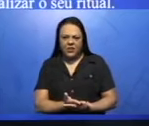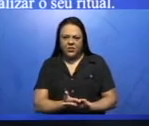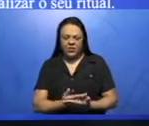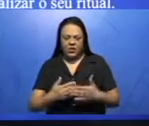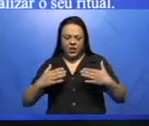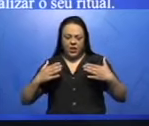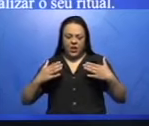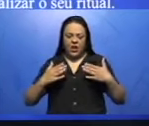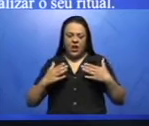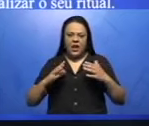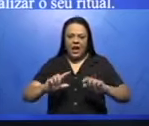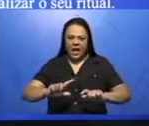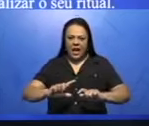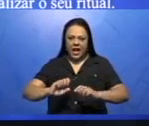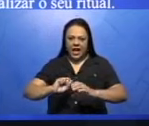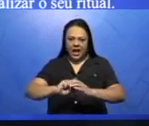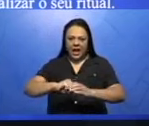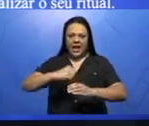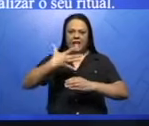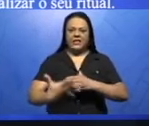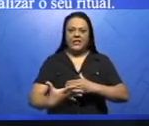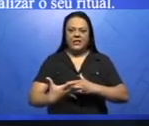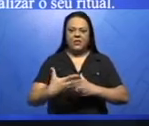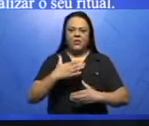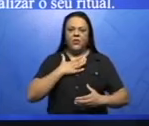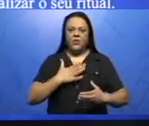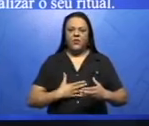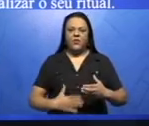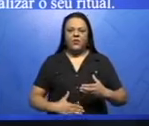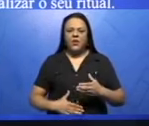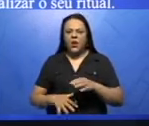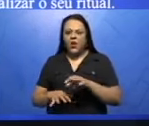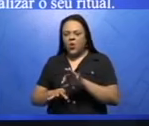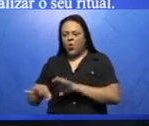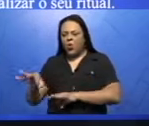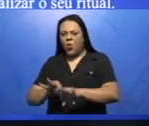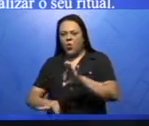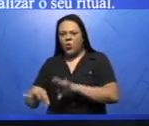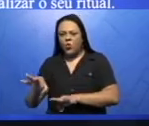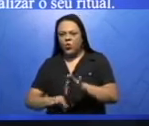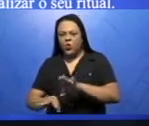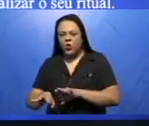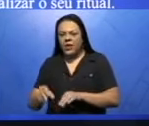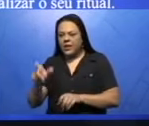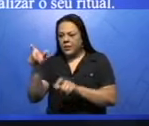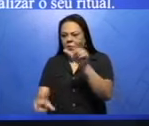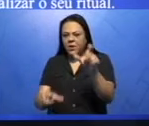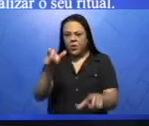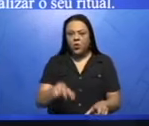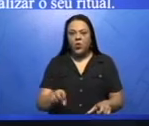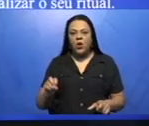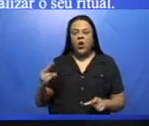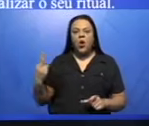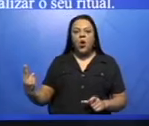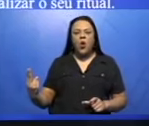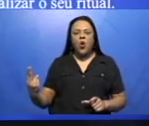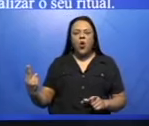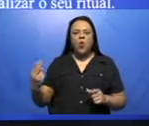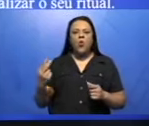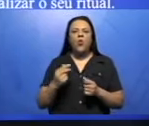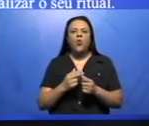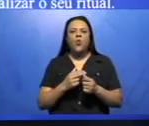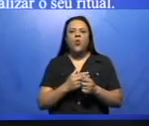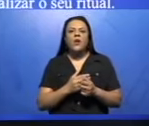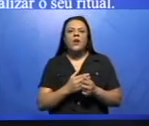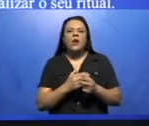proporcionar o controle de pessoas ou de eventos que ainda estão por acontecer. Em geral,